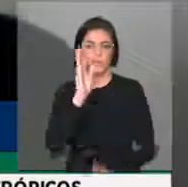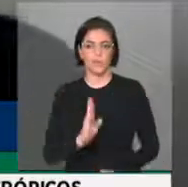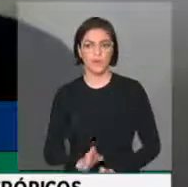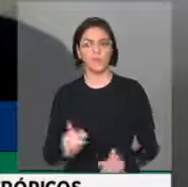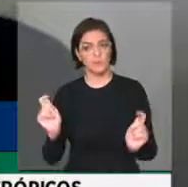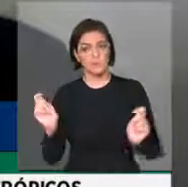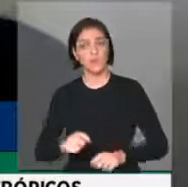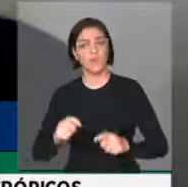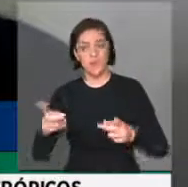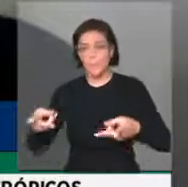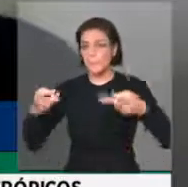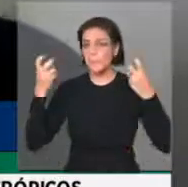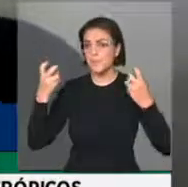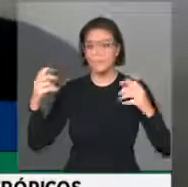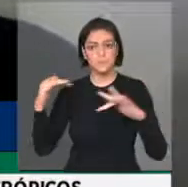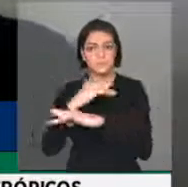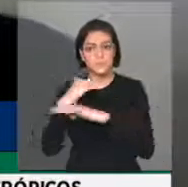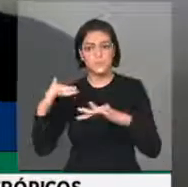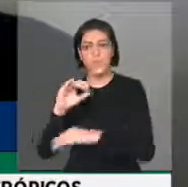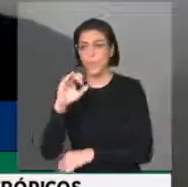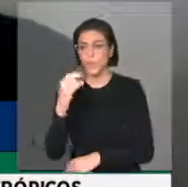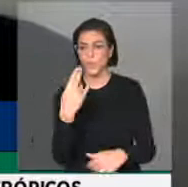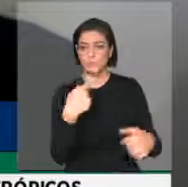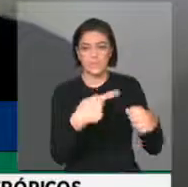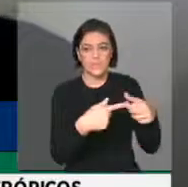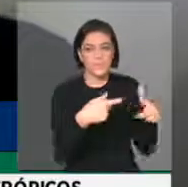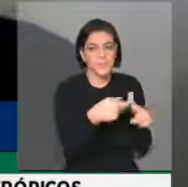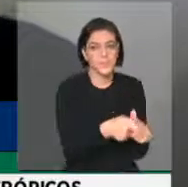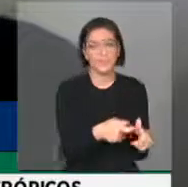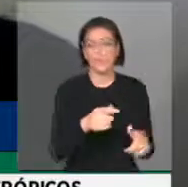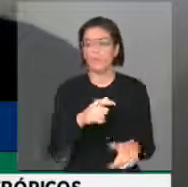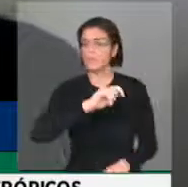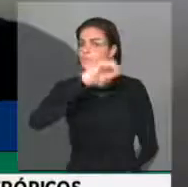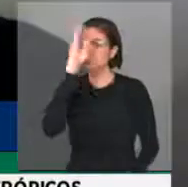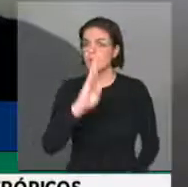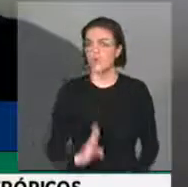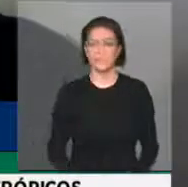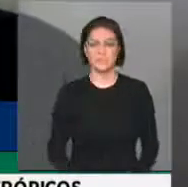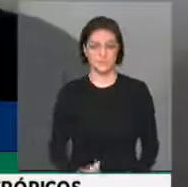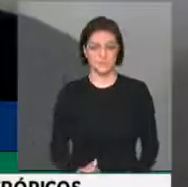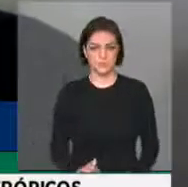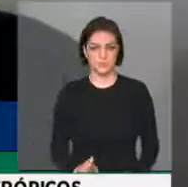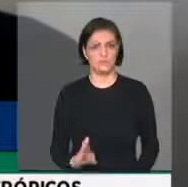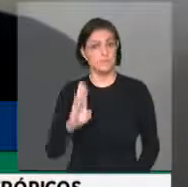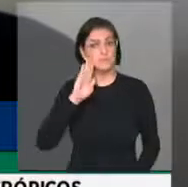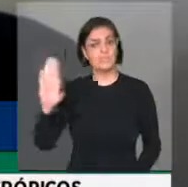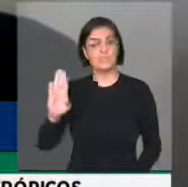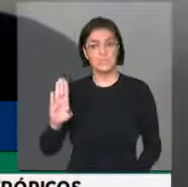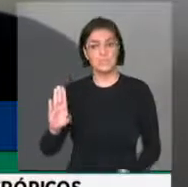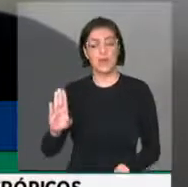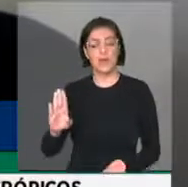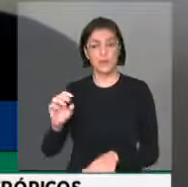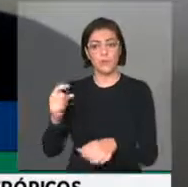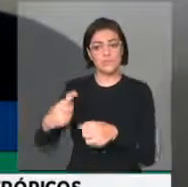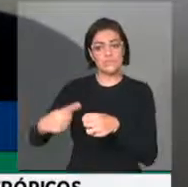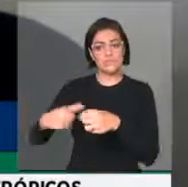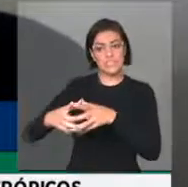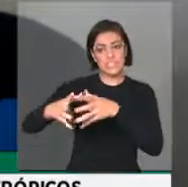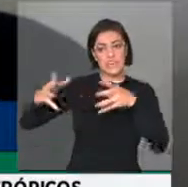grandes centros ou nas regiões periféricas de qualquer cidade brasileira, sobretudo as maiores. Portanto,